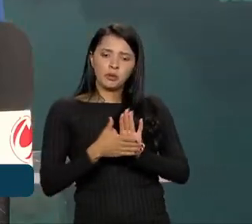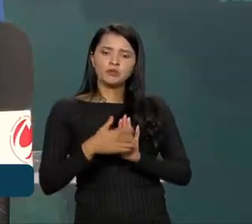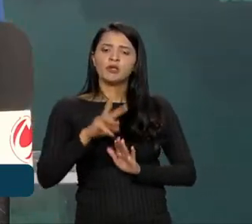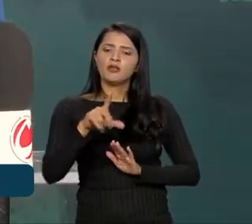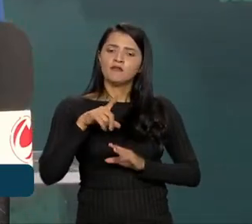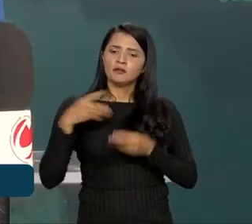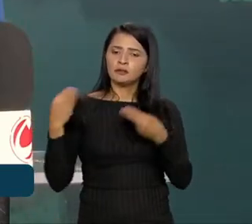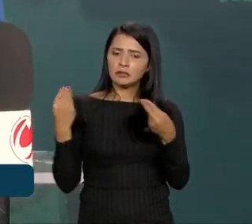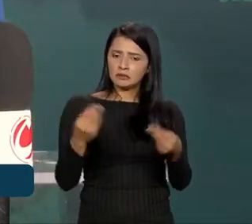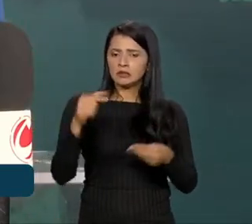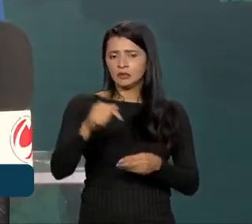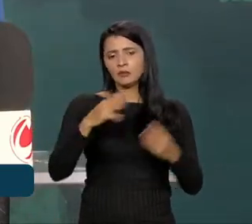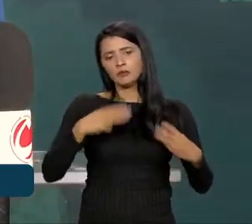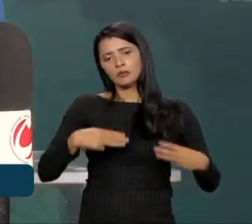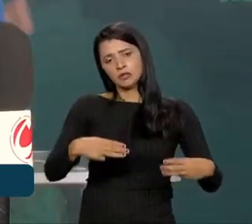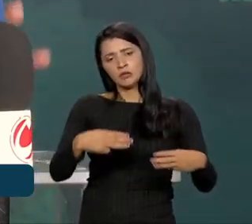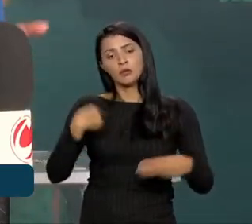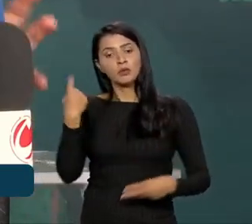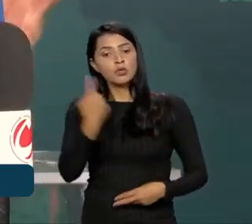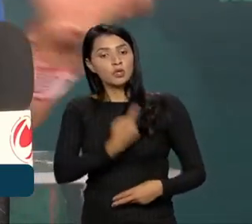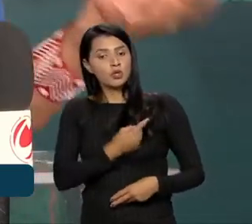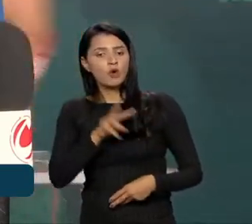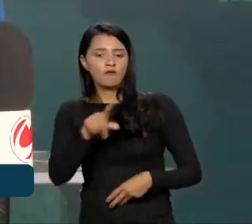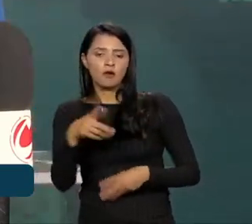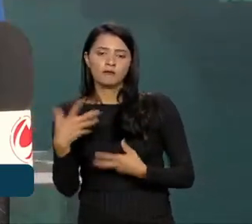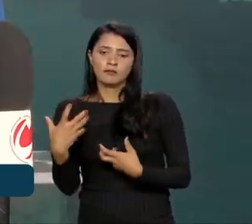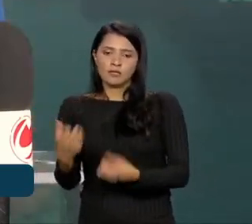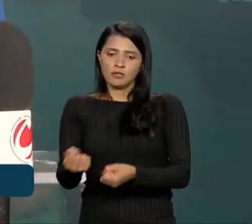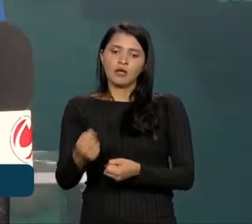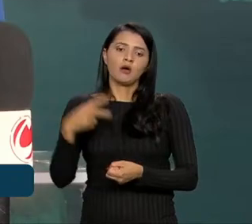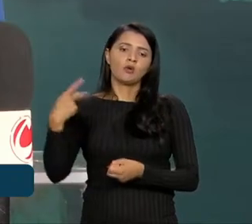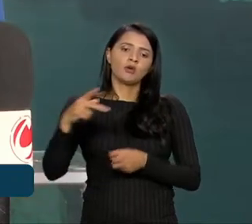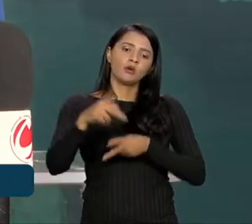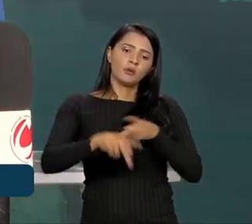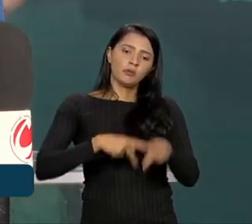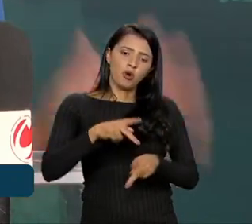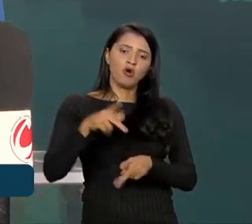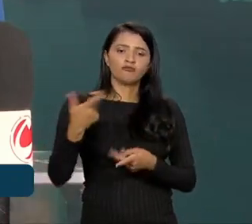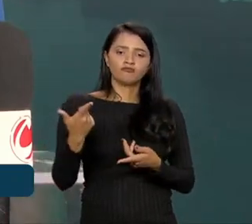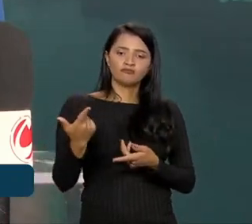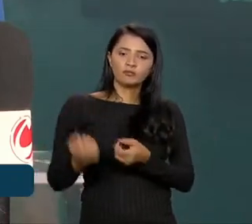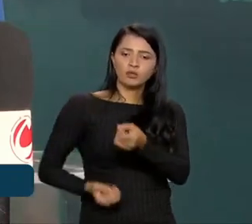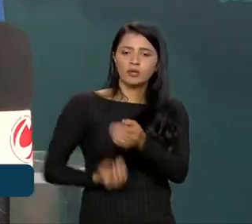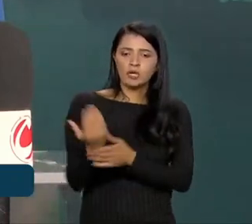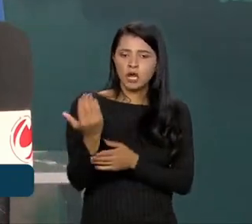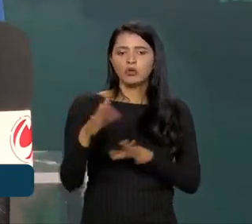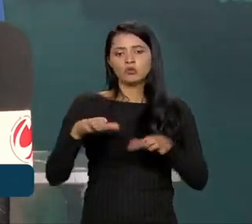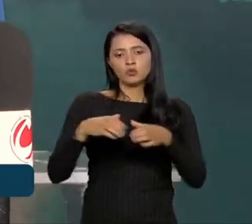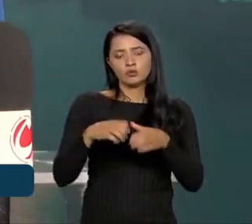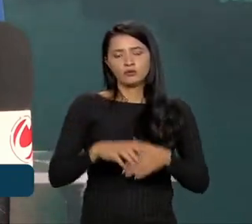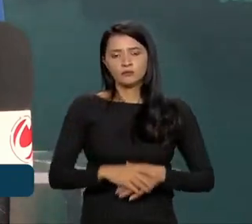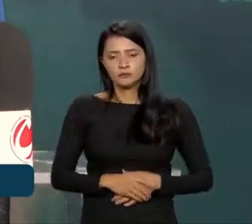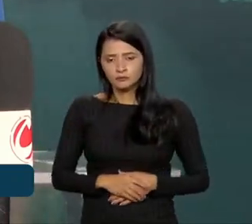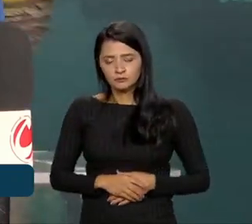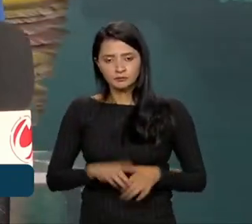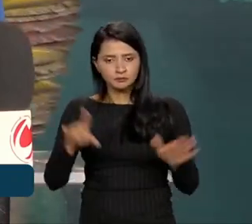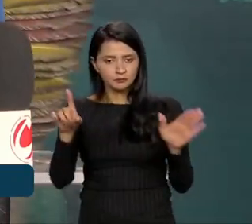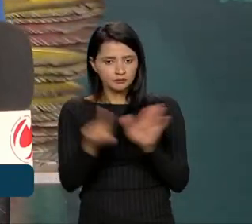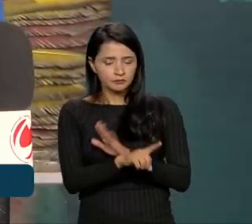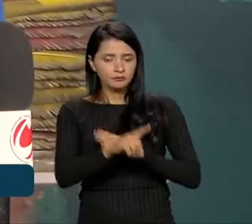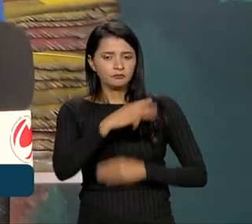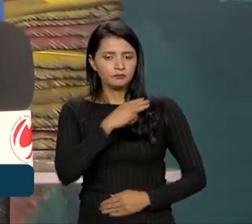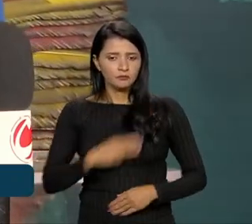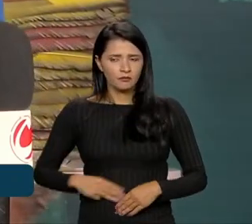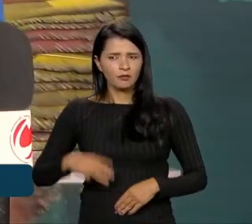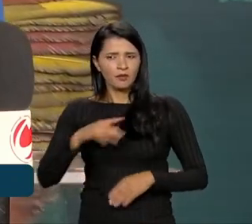vão trazer para o ministério, né? E nós aqui vamos acatar aquilo que os povos indígenas estão construindo de forma coletiva. Menina, está